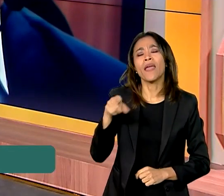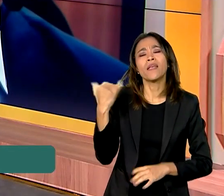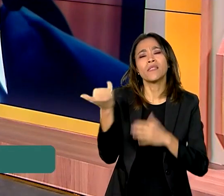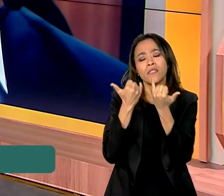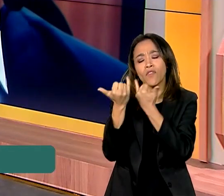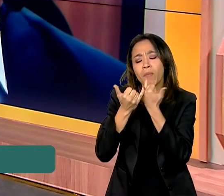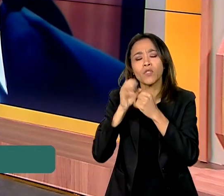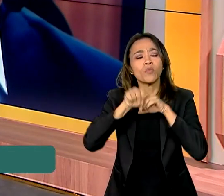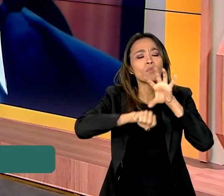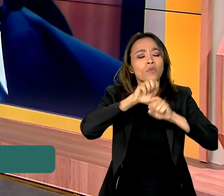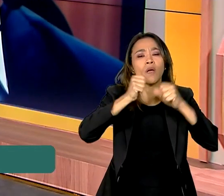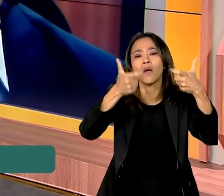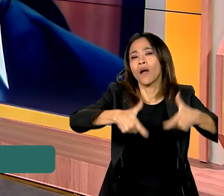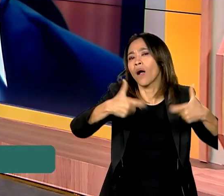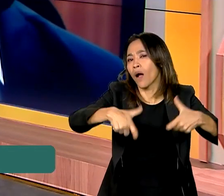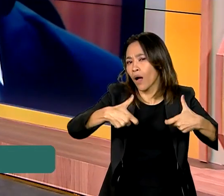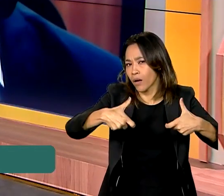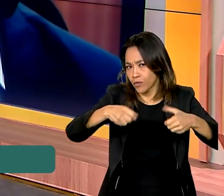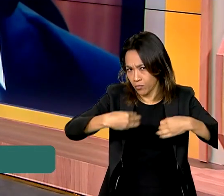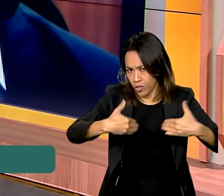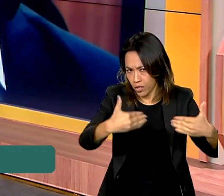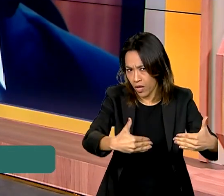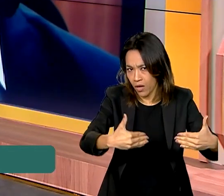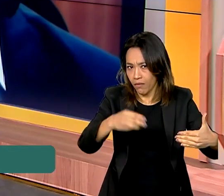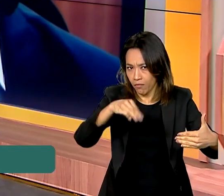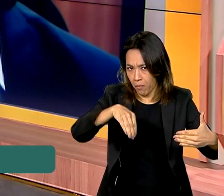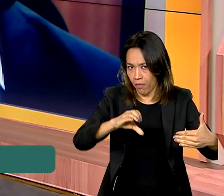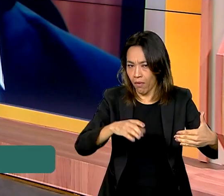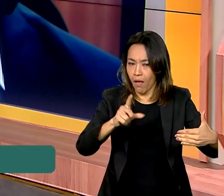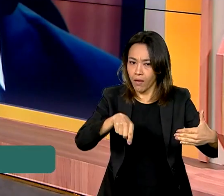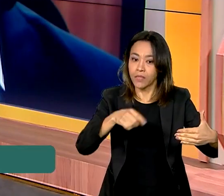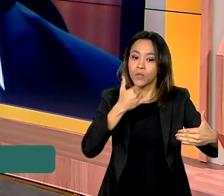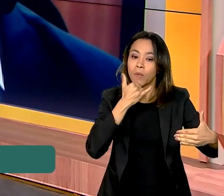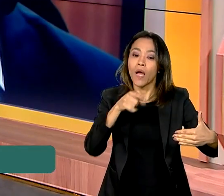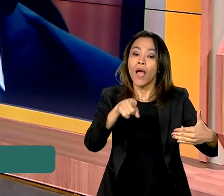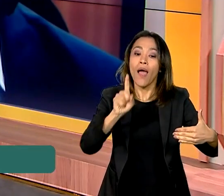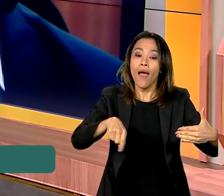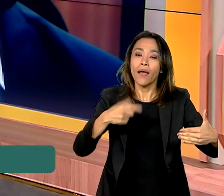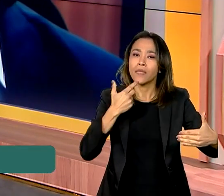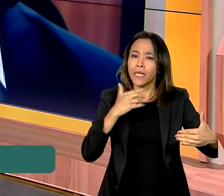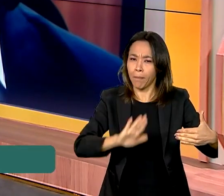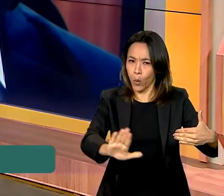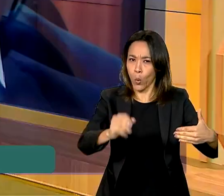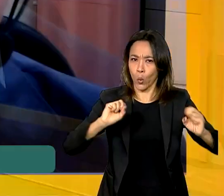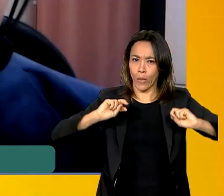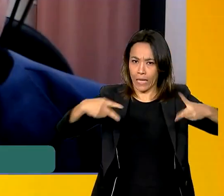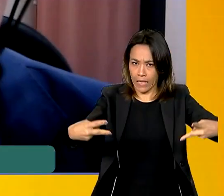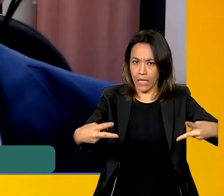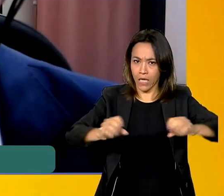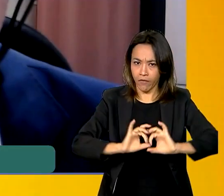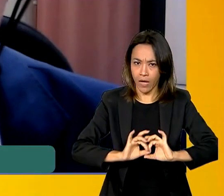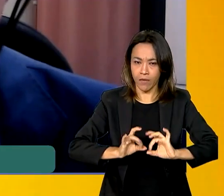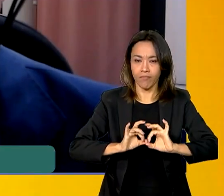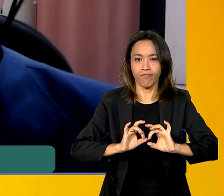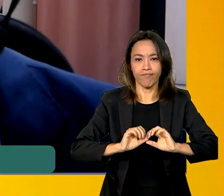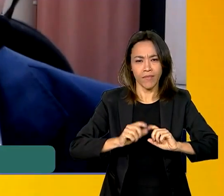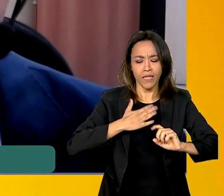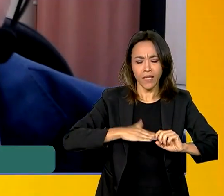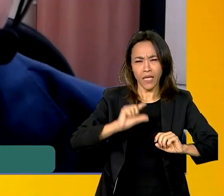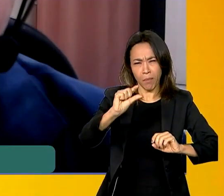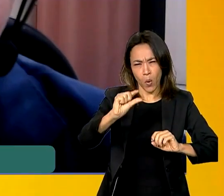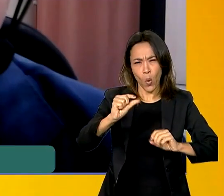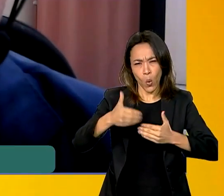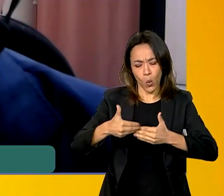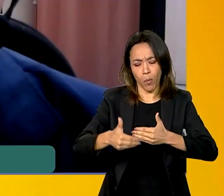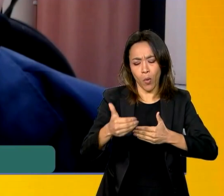no site do Ministério? A gente vai disponibilizar um link logo, logo, quando os primeiros editais daqui a poucos dias